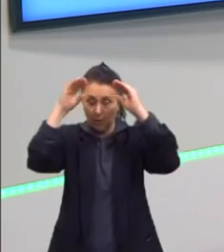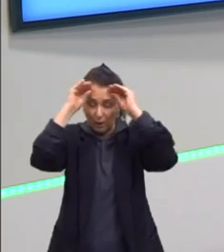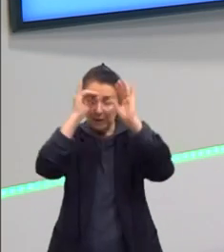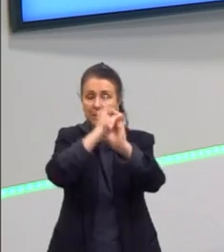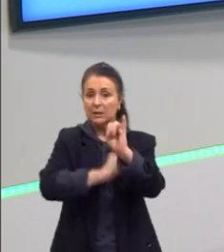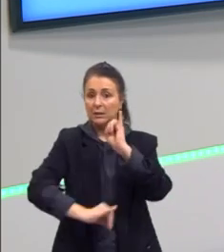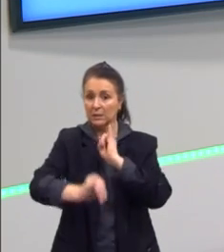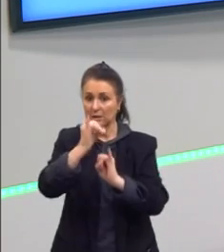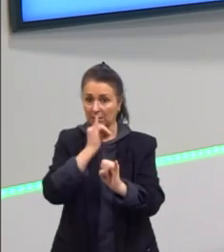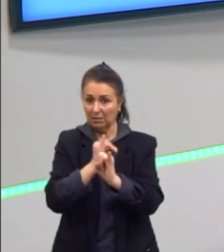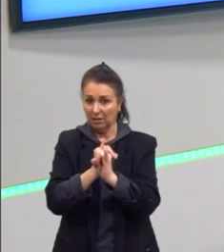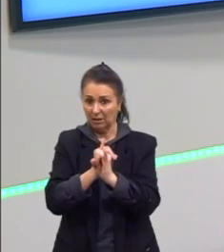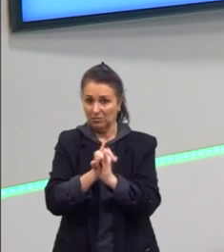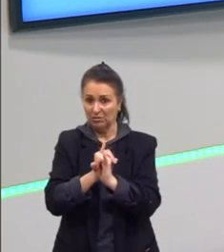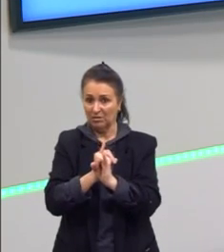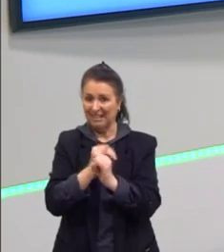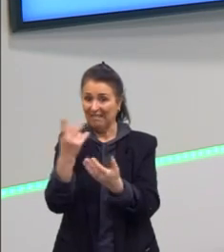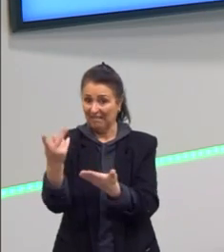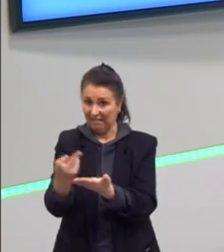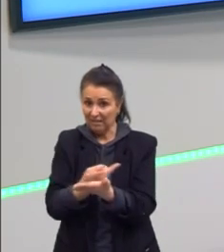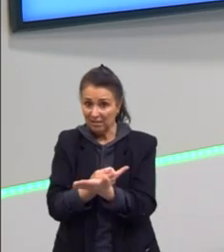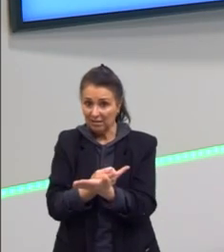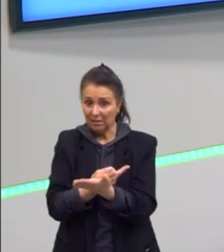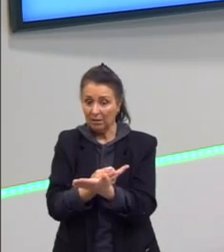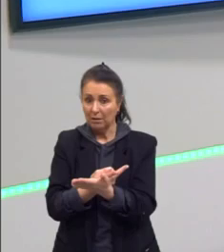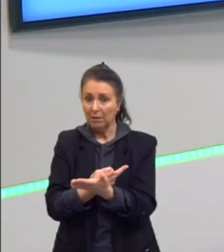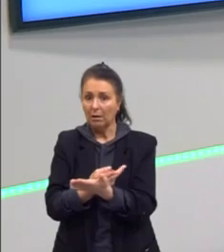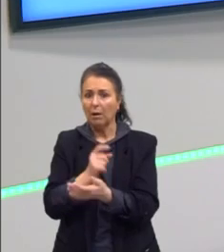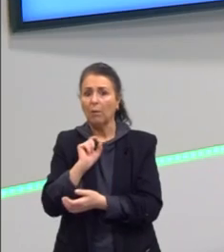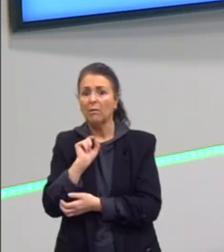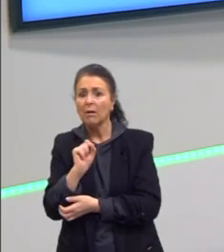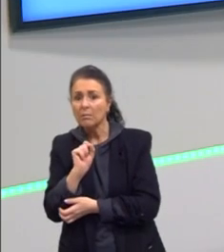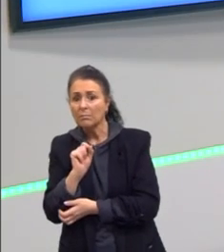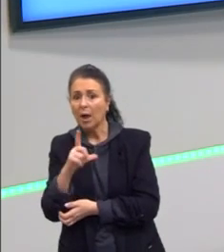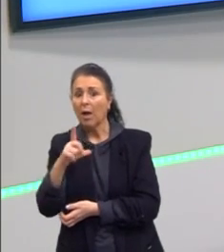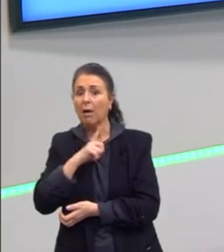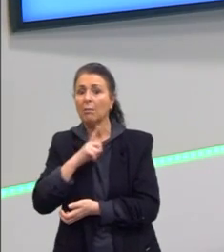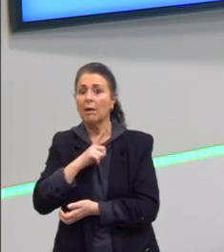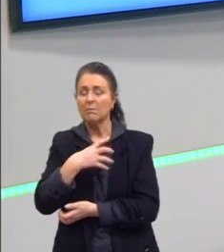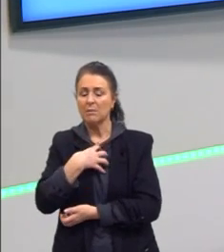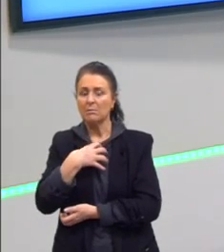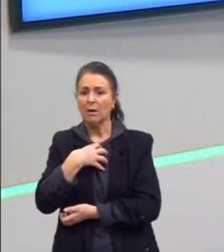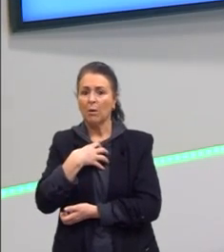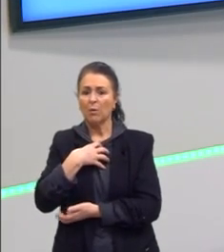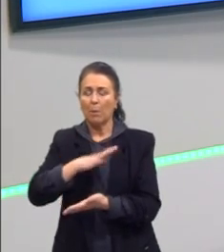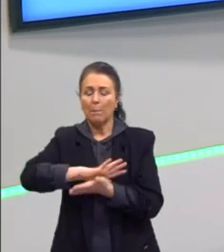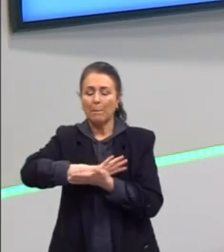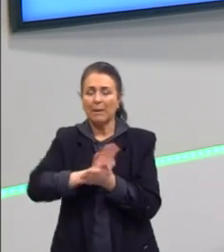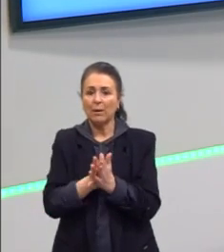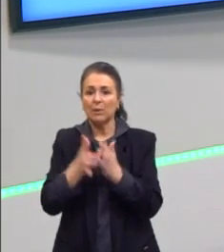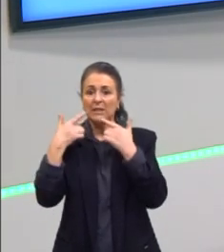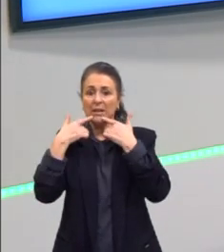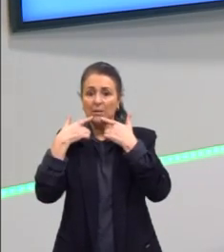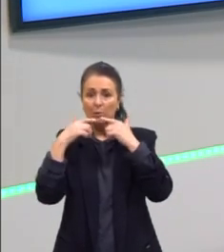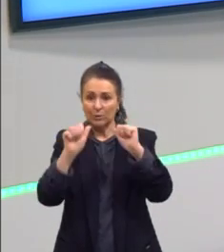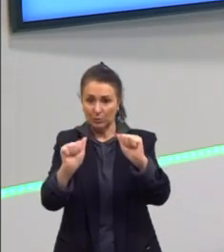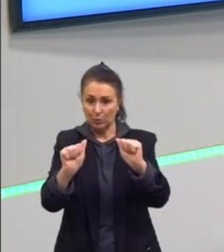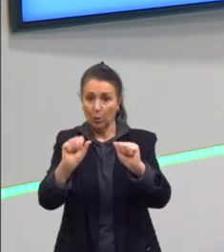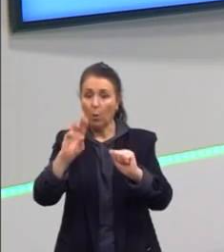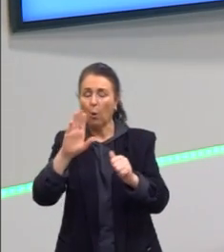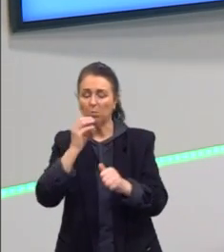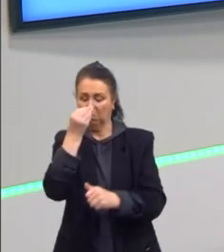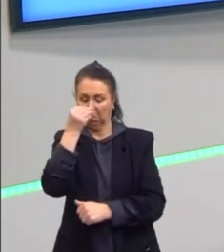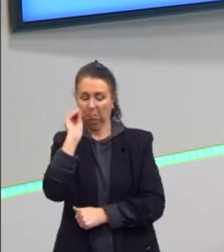linguagem errada é falar aí que a gente está cometendo um preconceito linguístico.